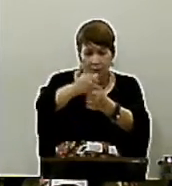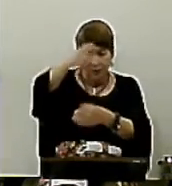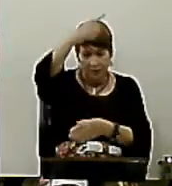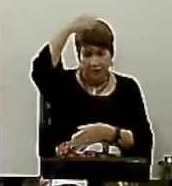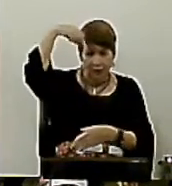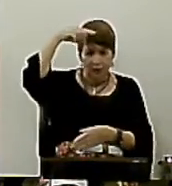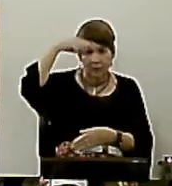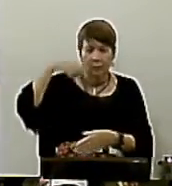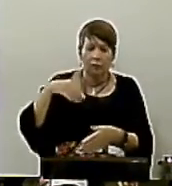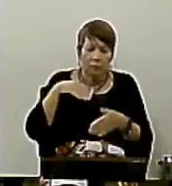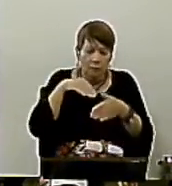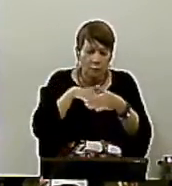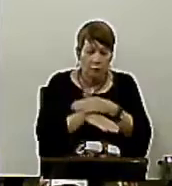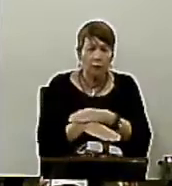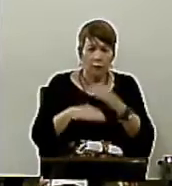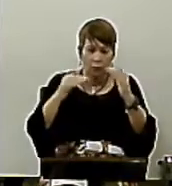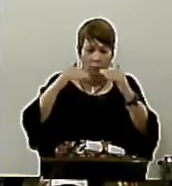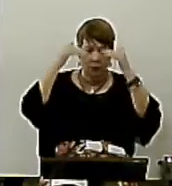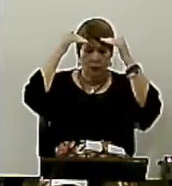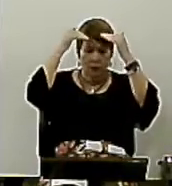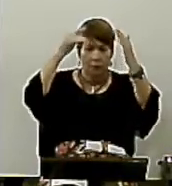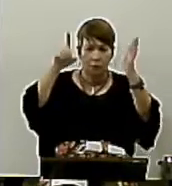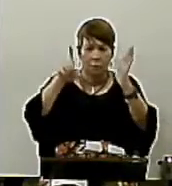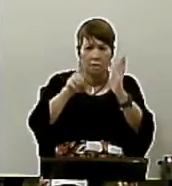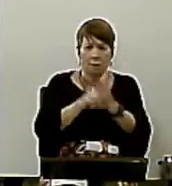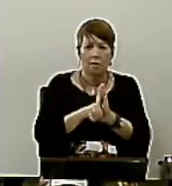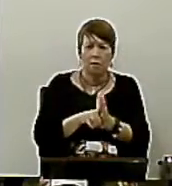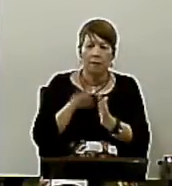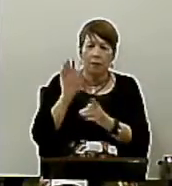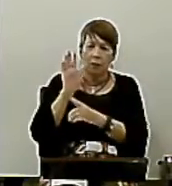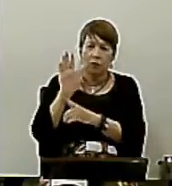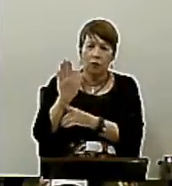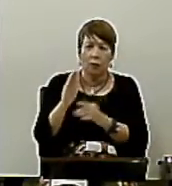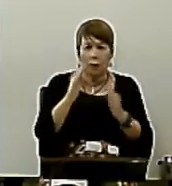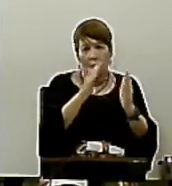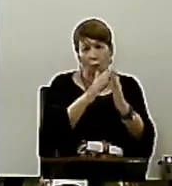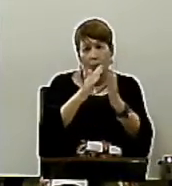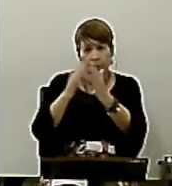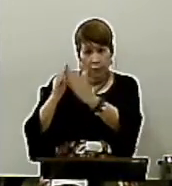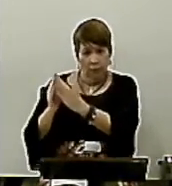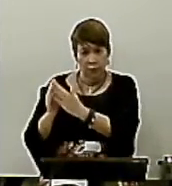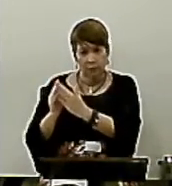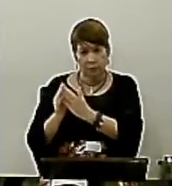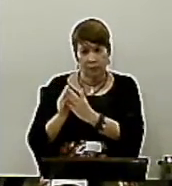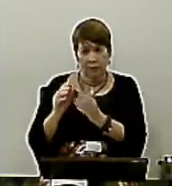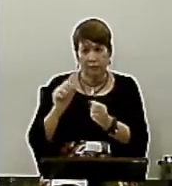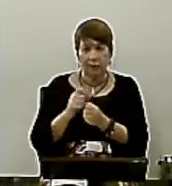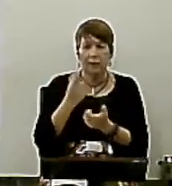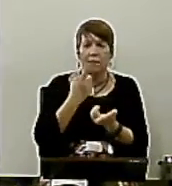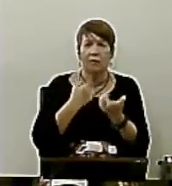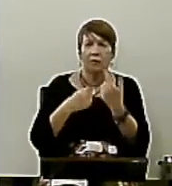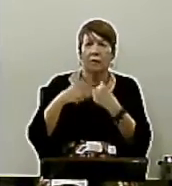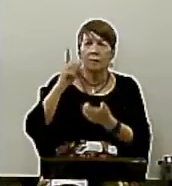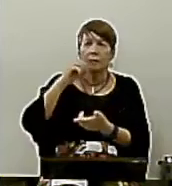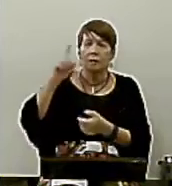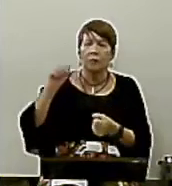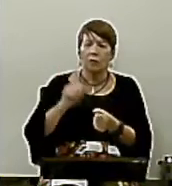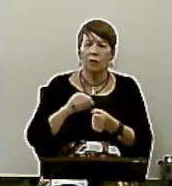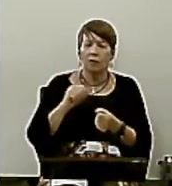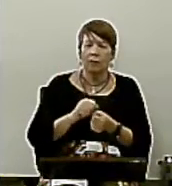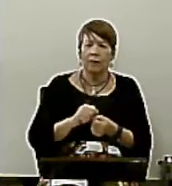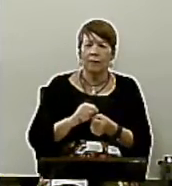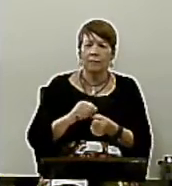Eu guardo A lei Para cuidar Bem do outro Para cumprir A vontade De Deus E o faço Por gratidão